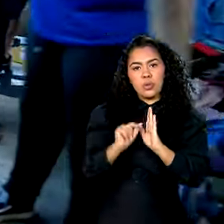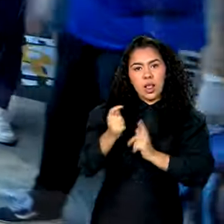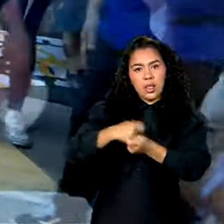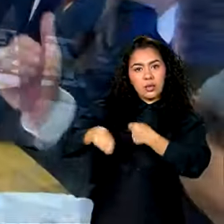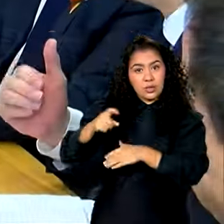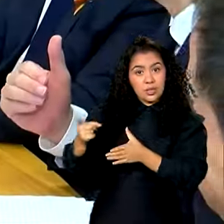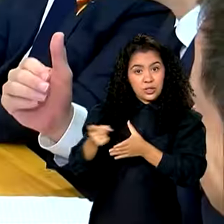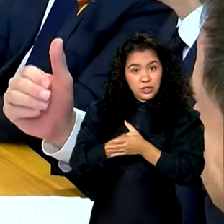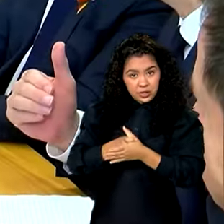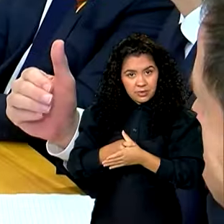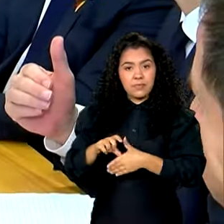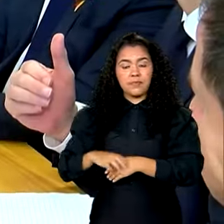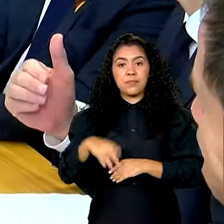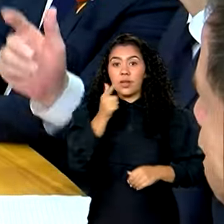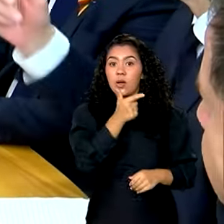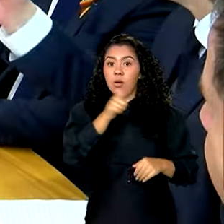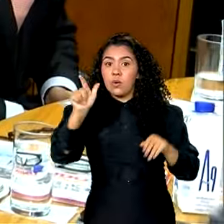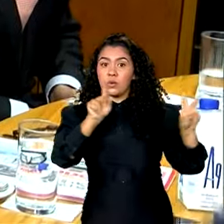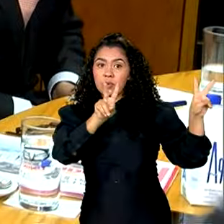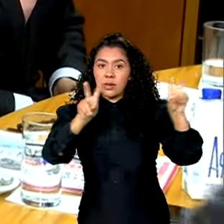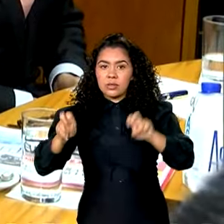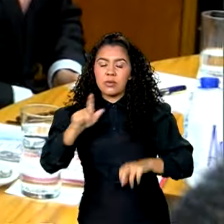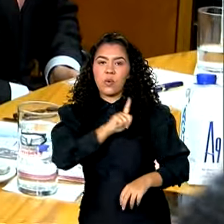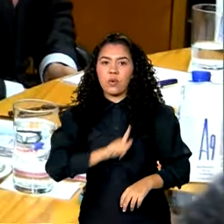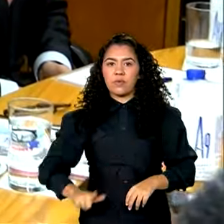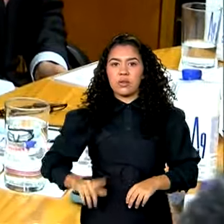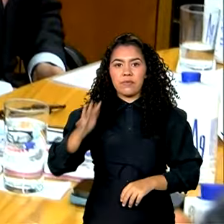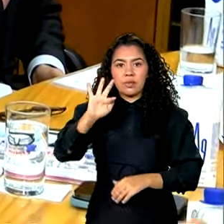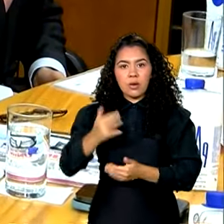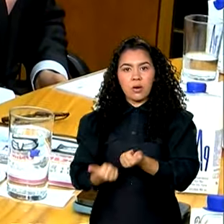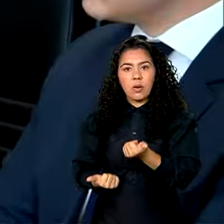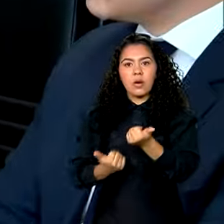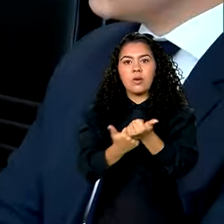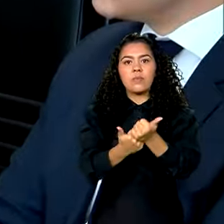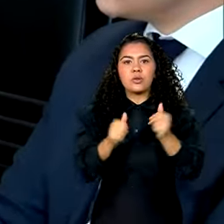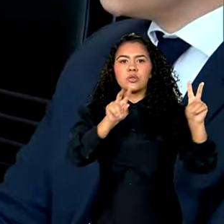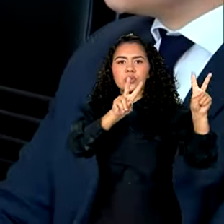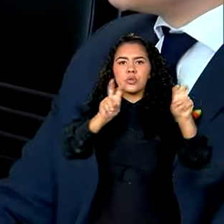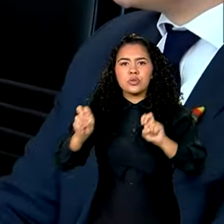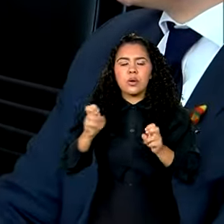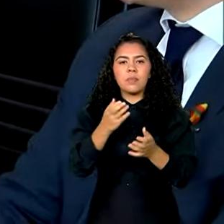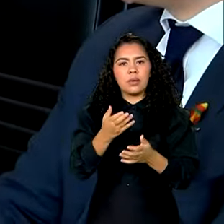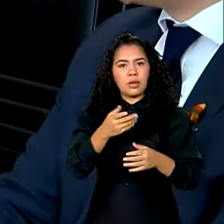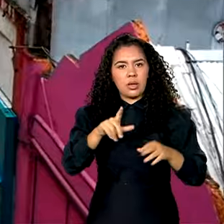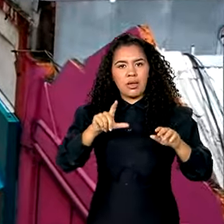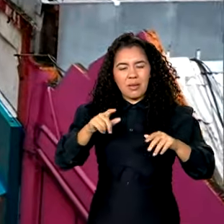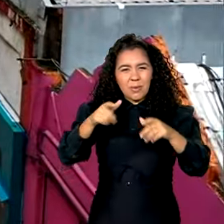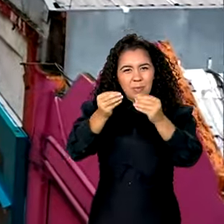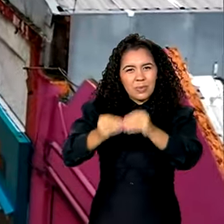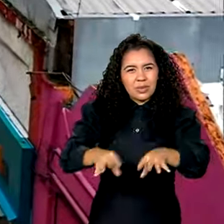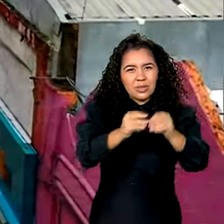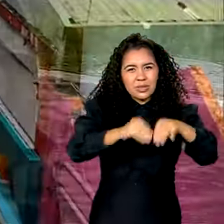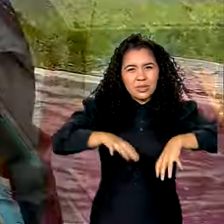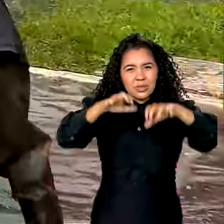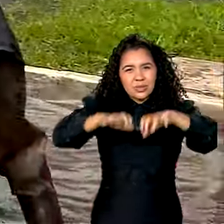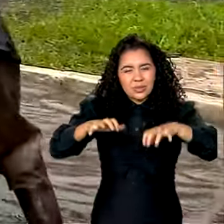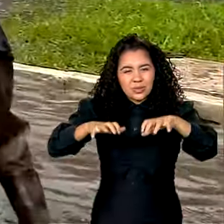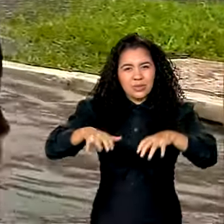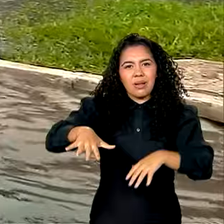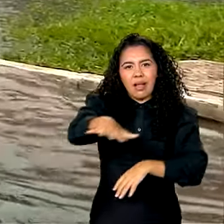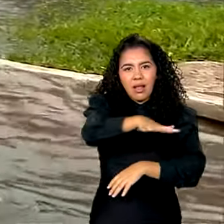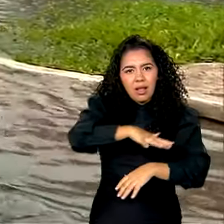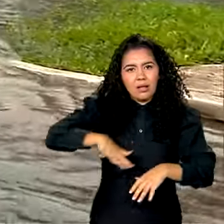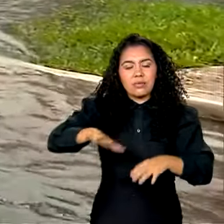dívidas. Outro apoio do governo federal vai compensar perdas fiscais depois das enchentes que assolaram o estado.